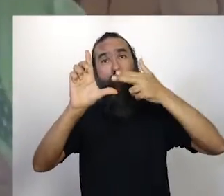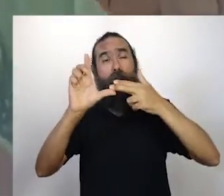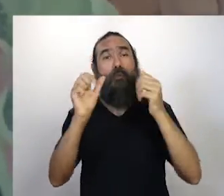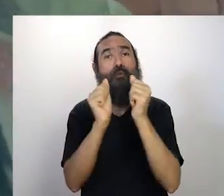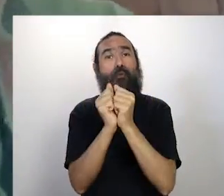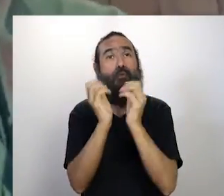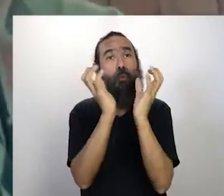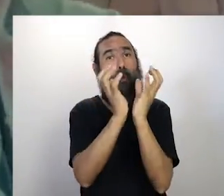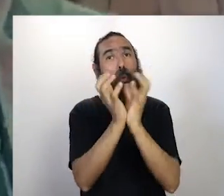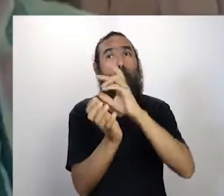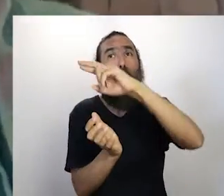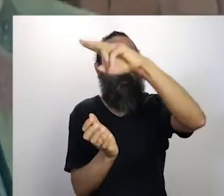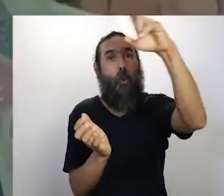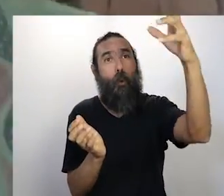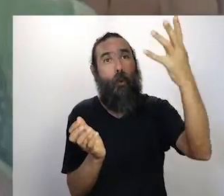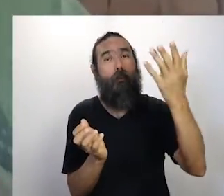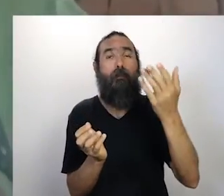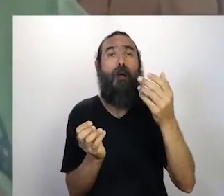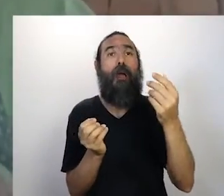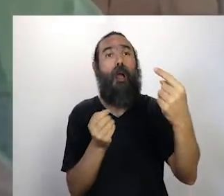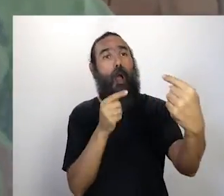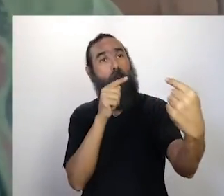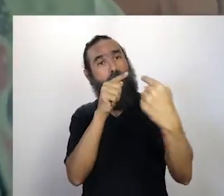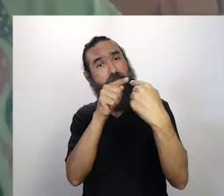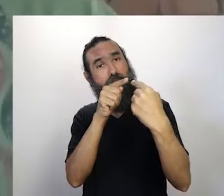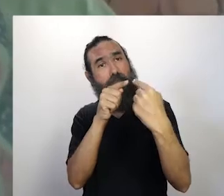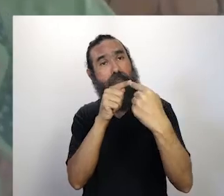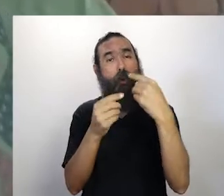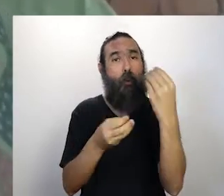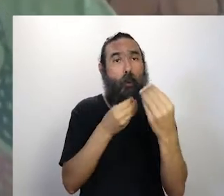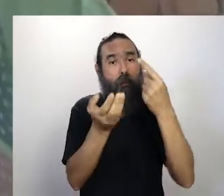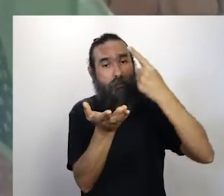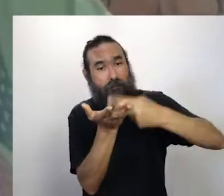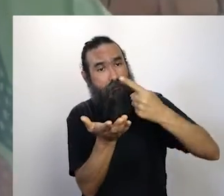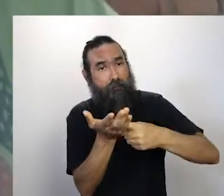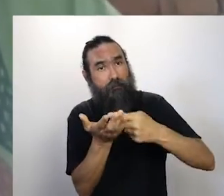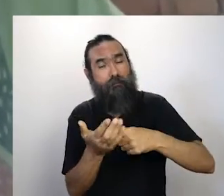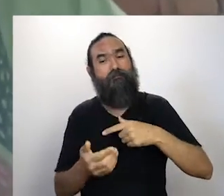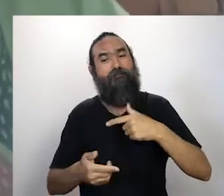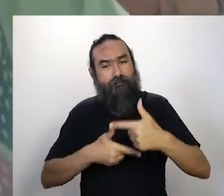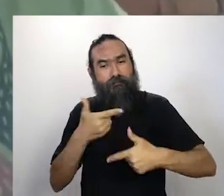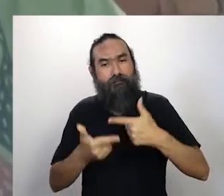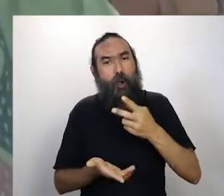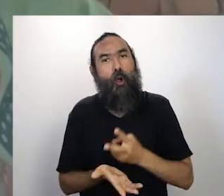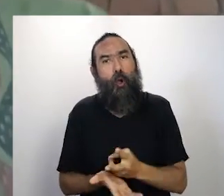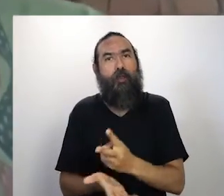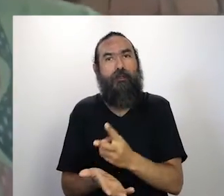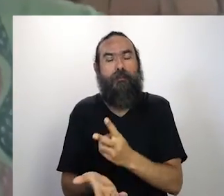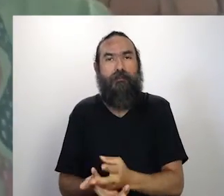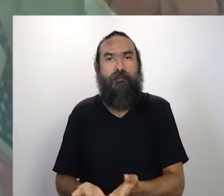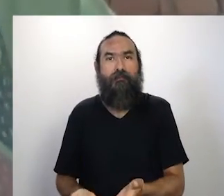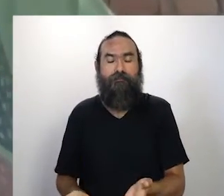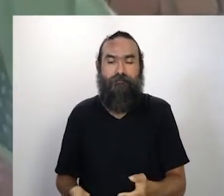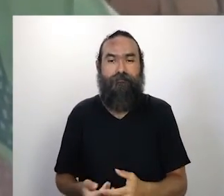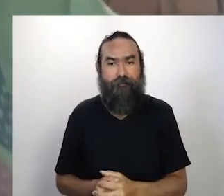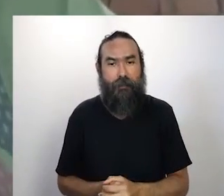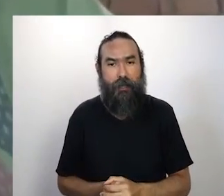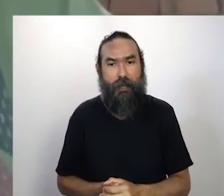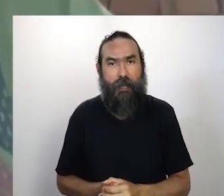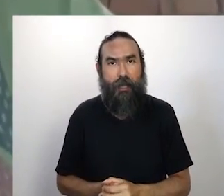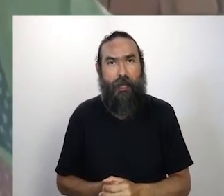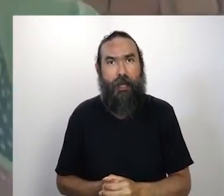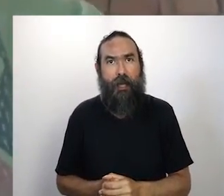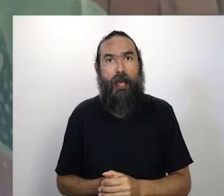mandam para mim, para eu trabalhar a mixagem, né? Enfim, eu acho que, acho que, de uma certa forma, todo mundo, mas,